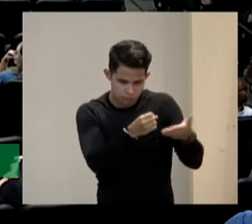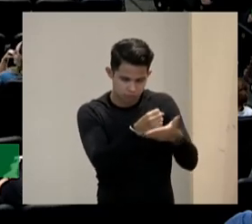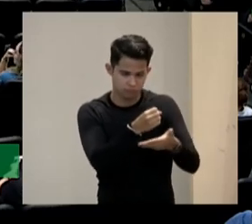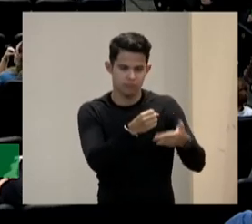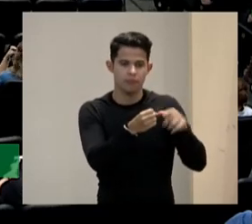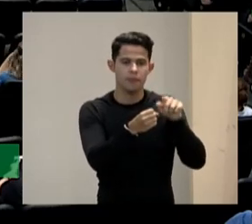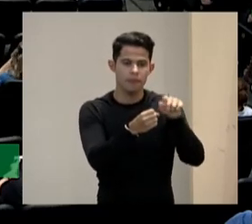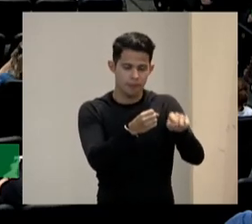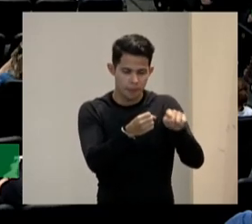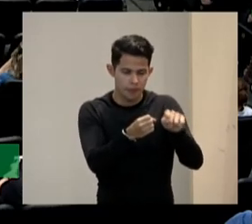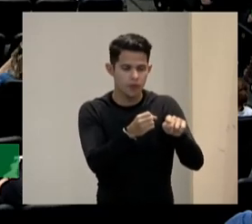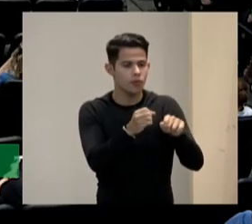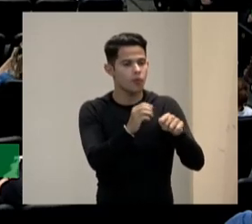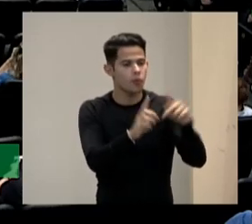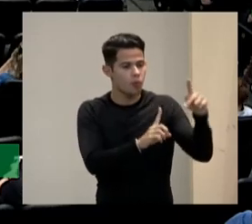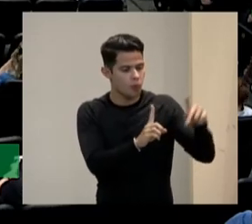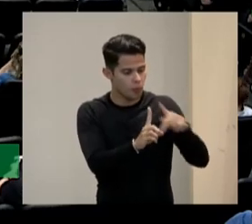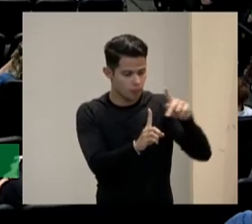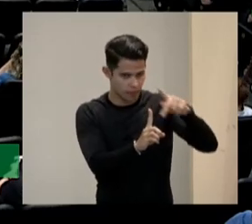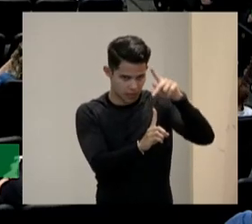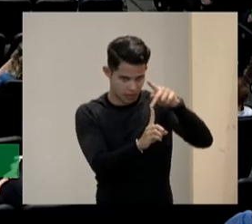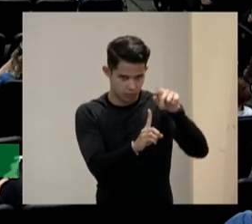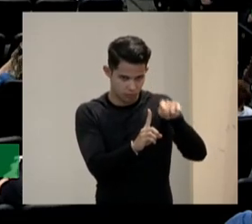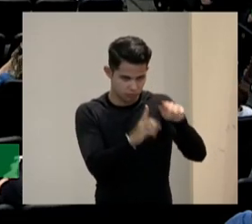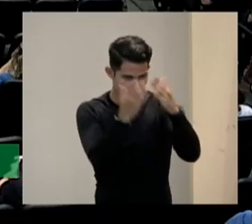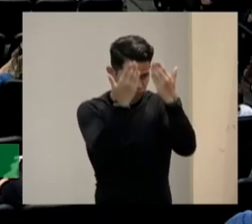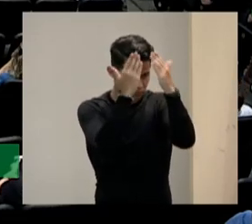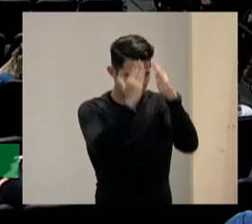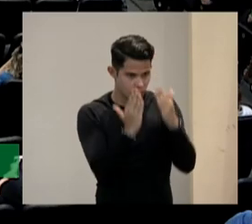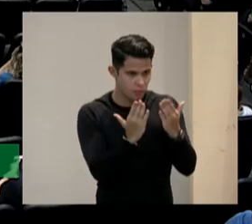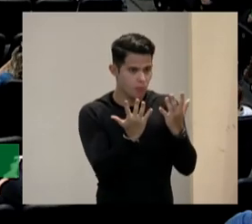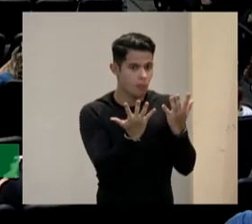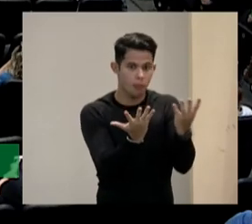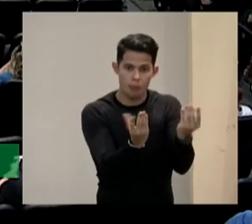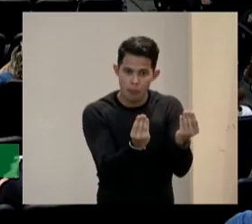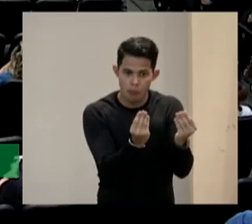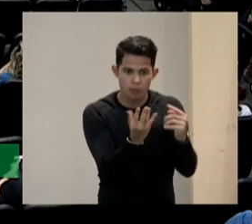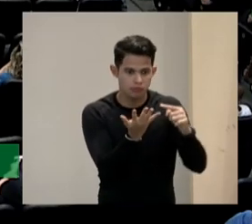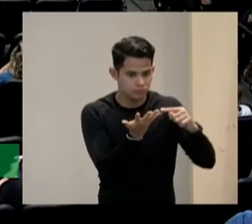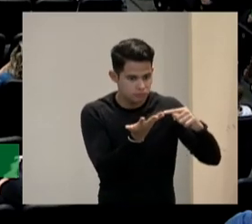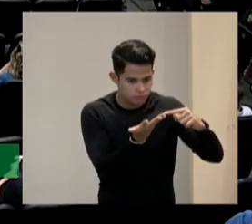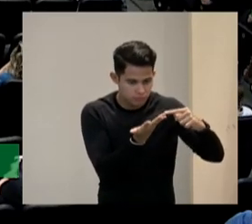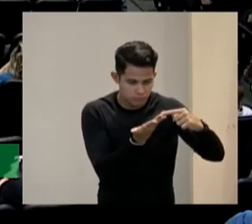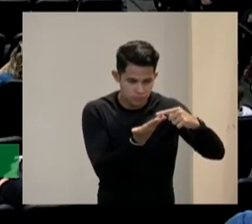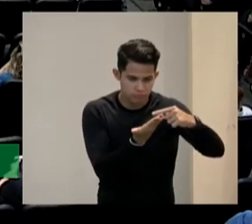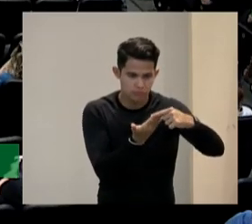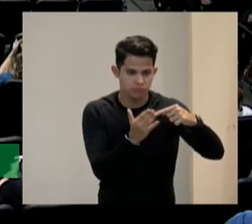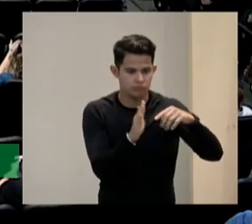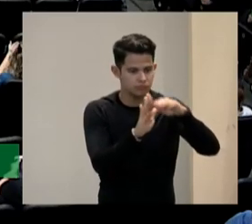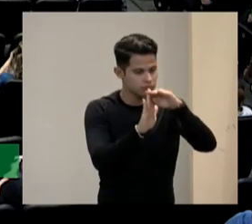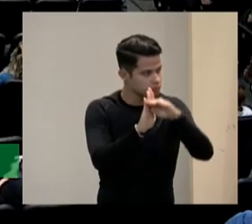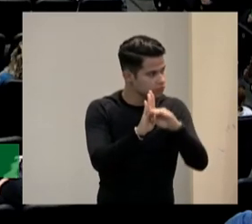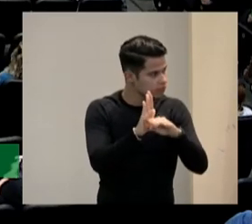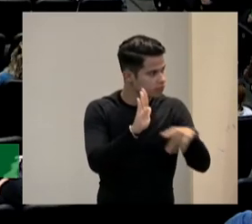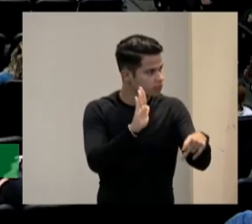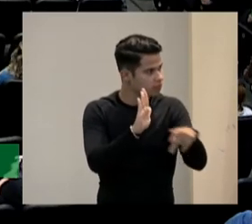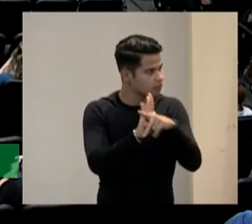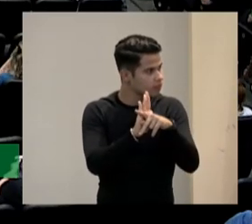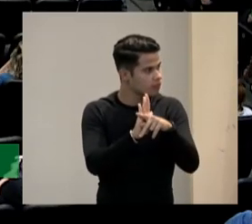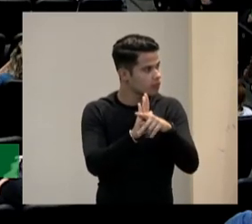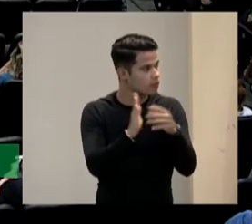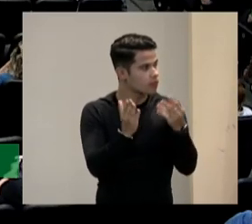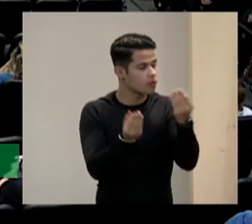naqueles planos que aparecem aí muitas das coisas das orientações Dua estavam